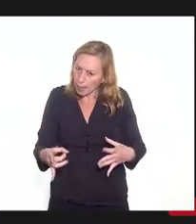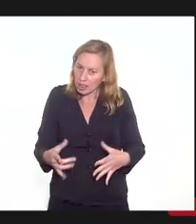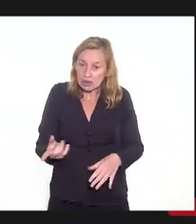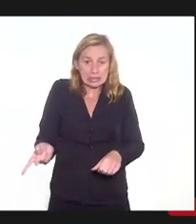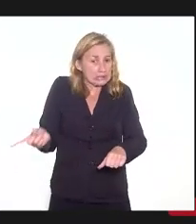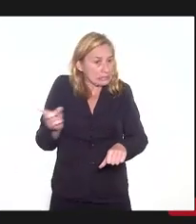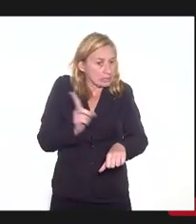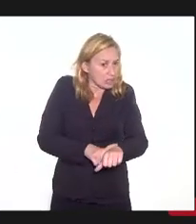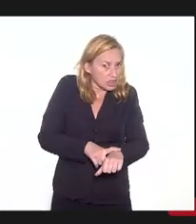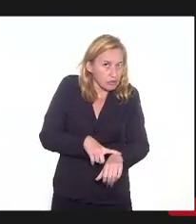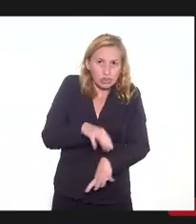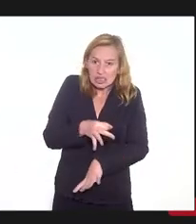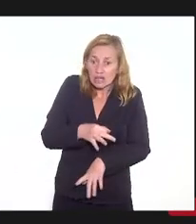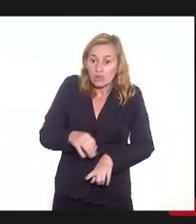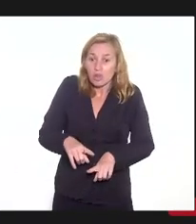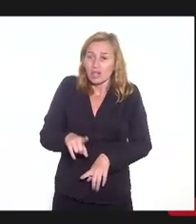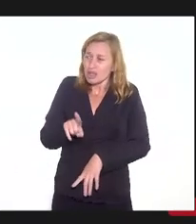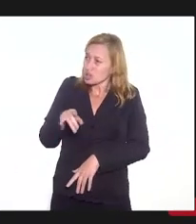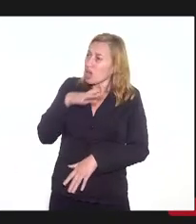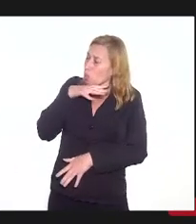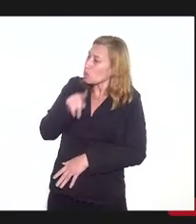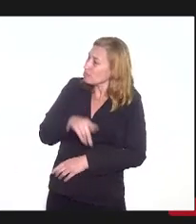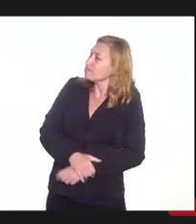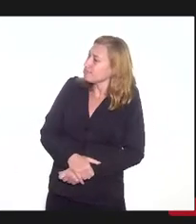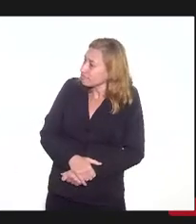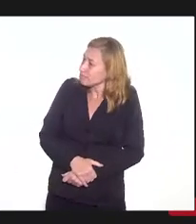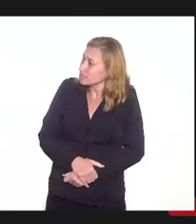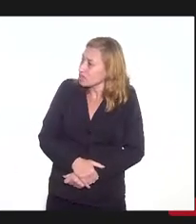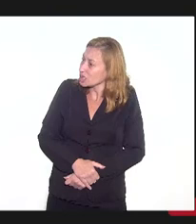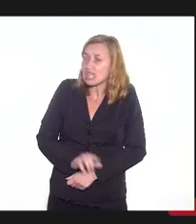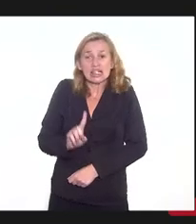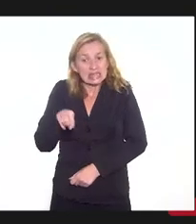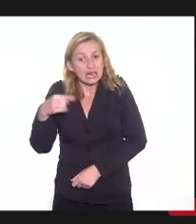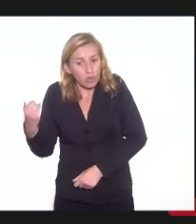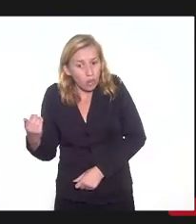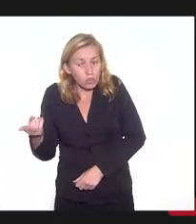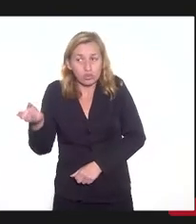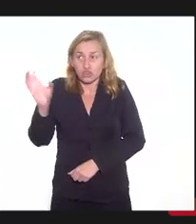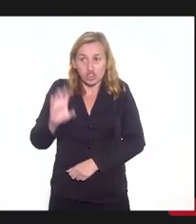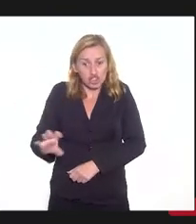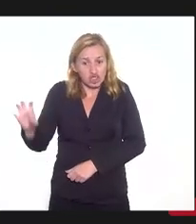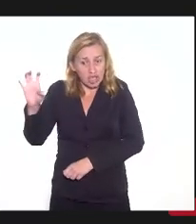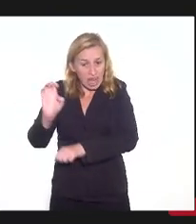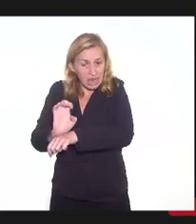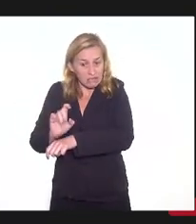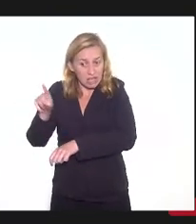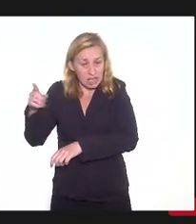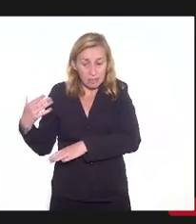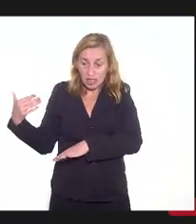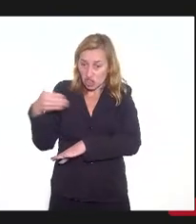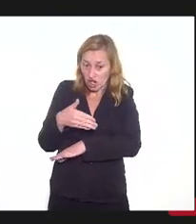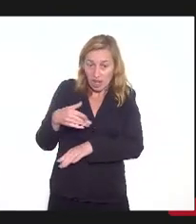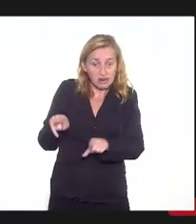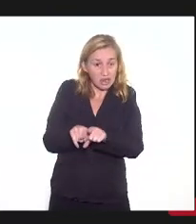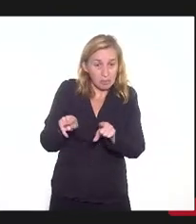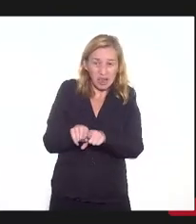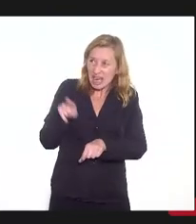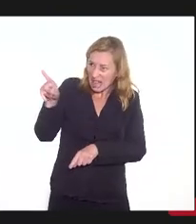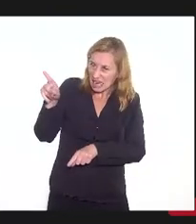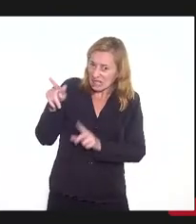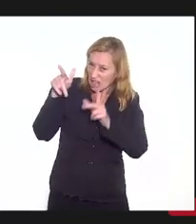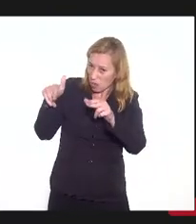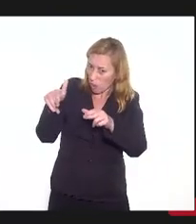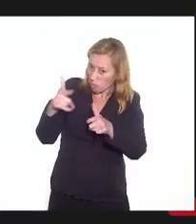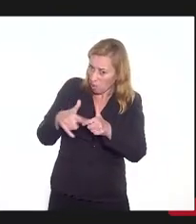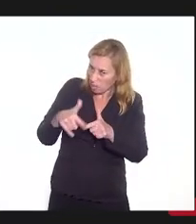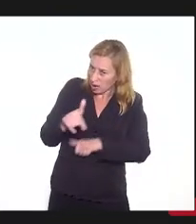haja o tempo suficiente, isto é ruim. Quer dizer, tem outros estados aí que estão para entrar também, será que eles estão também da